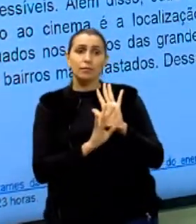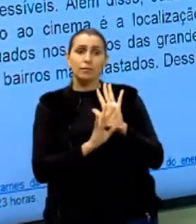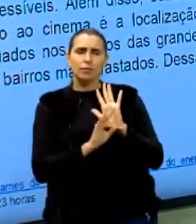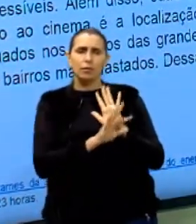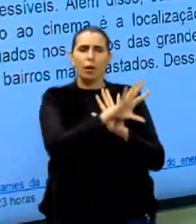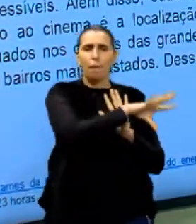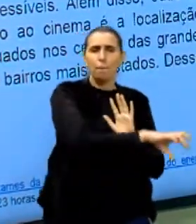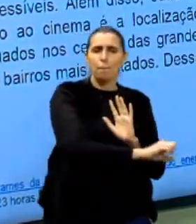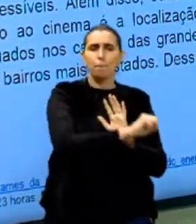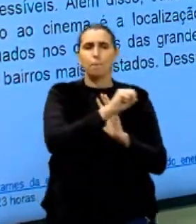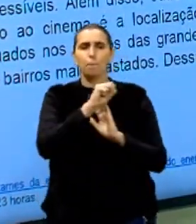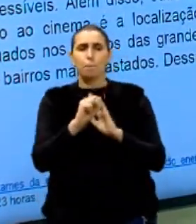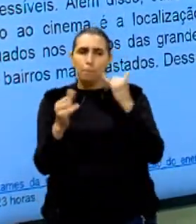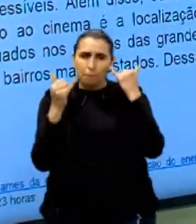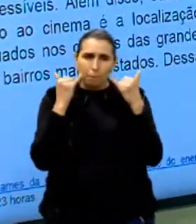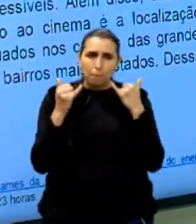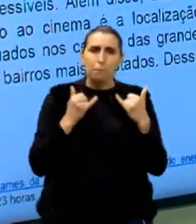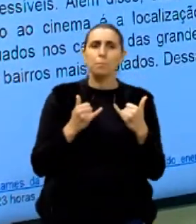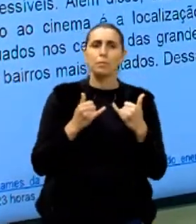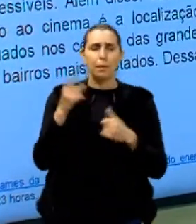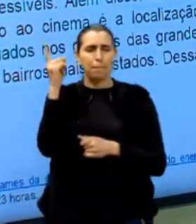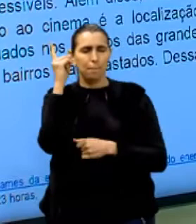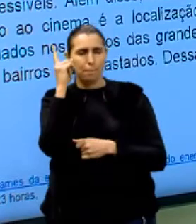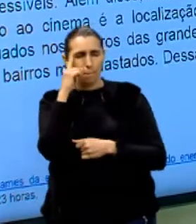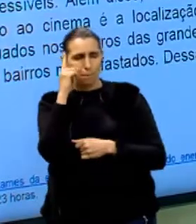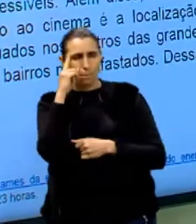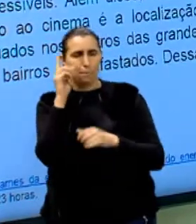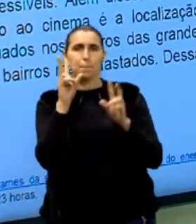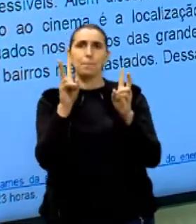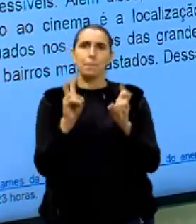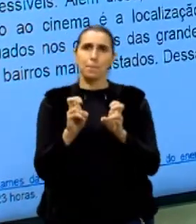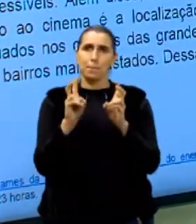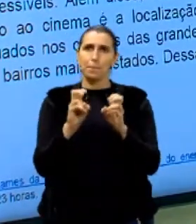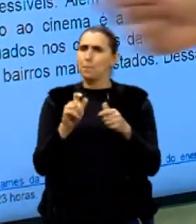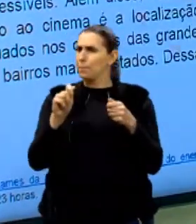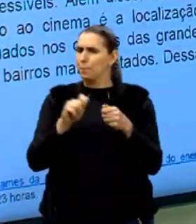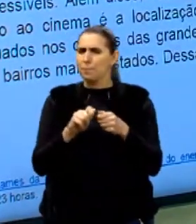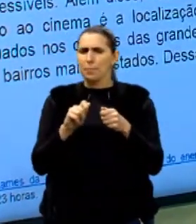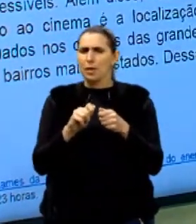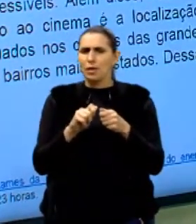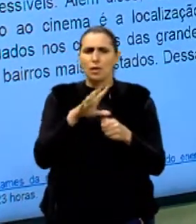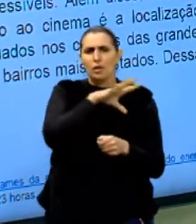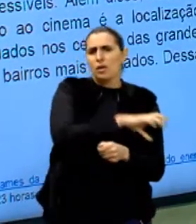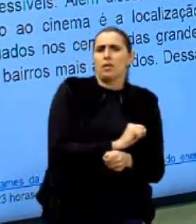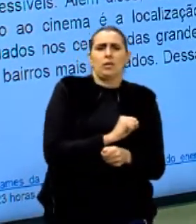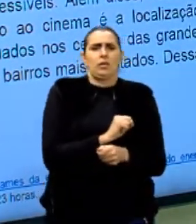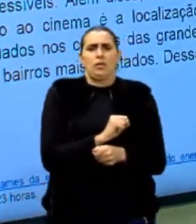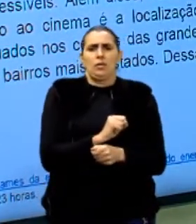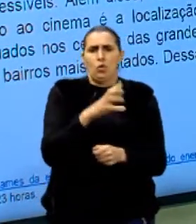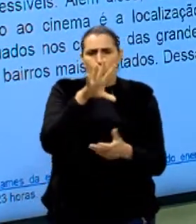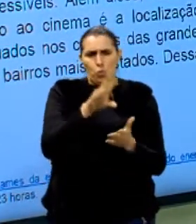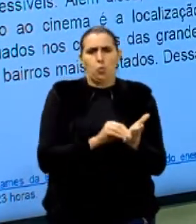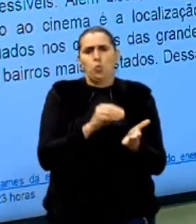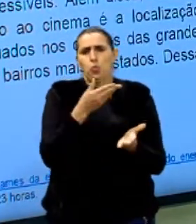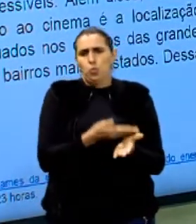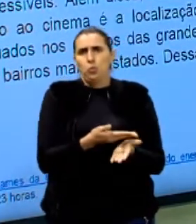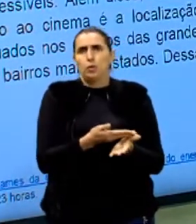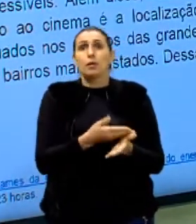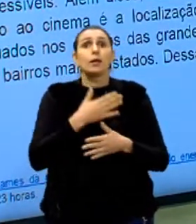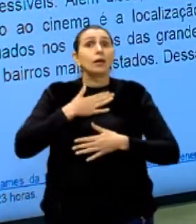pego a informação e penso sobre ela. Não faço tudo. Ah, pegar esse aqui, vou copiar aqui.